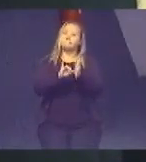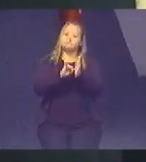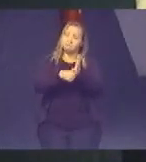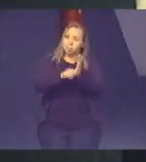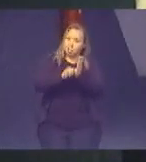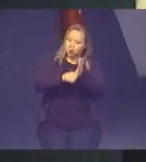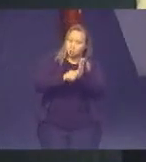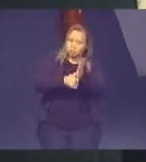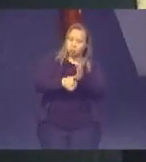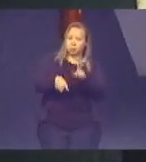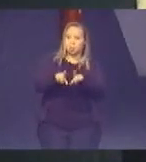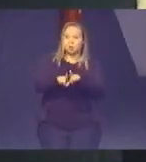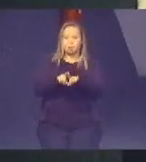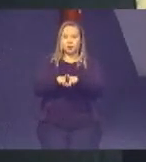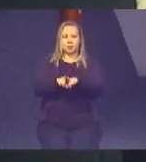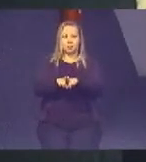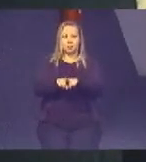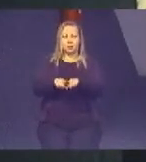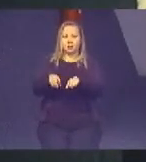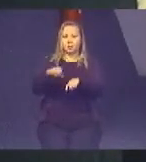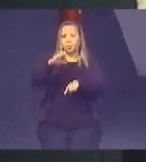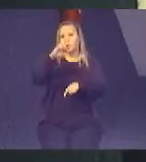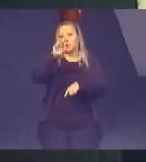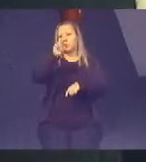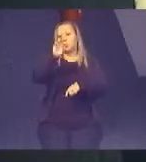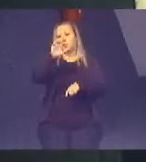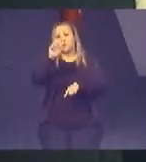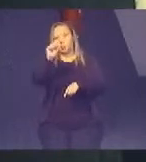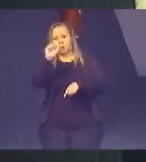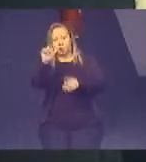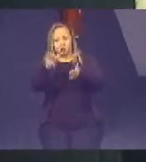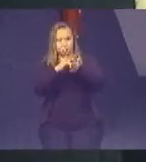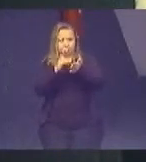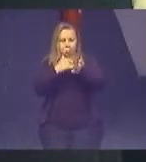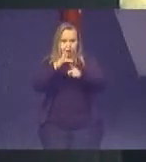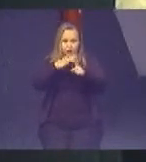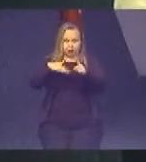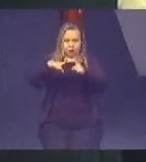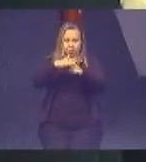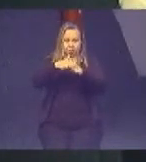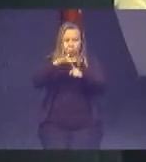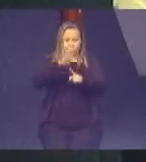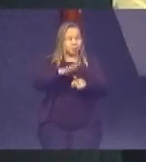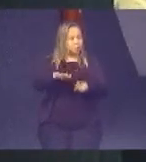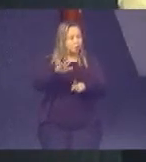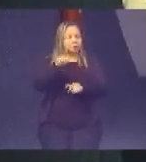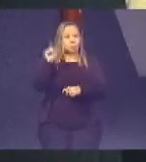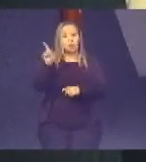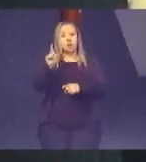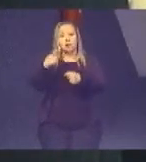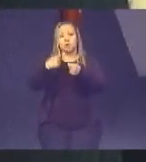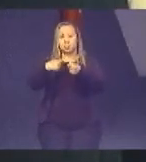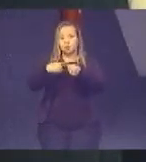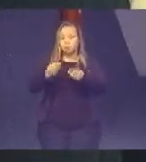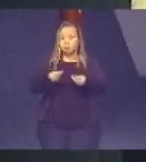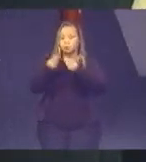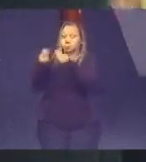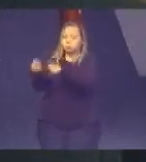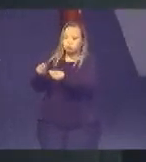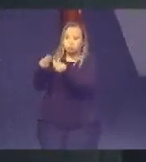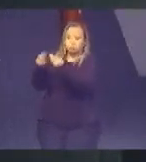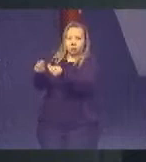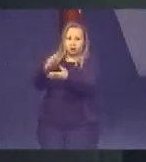o qual o CRAS, o CREAS, a Secretaria da Ação Social daquela cidade deverá entregá-los assim que chegar.